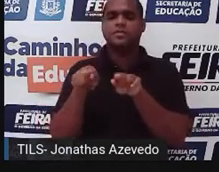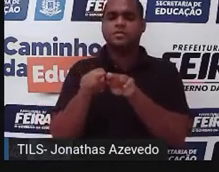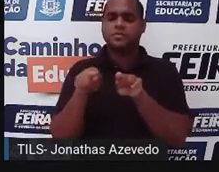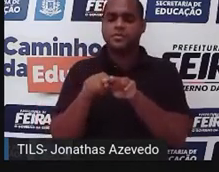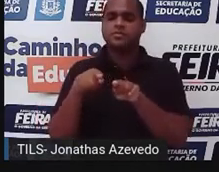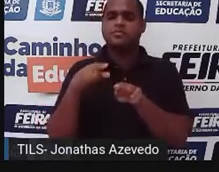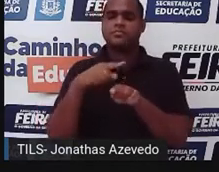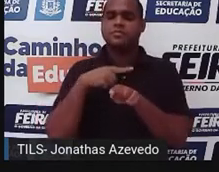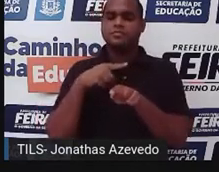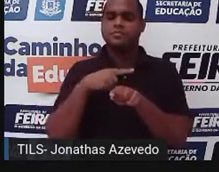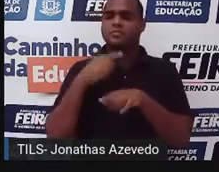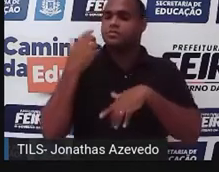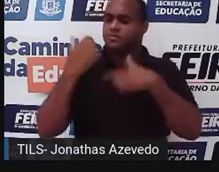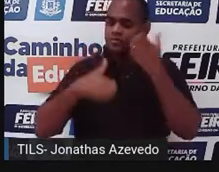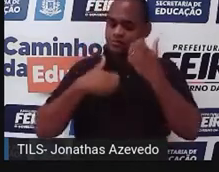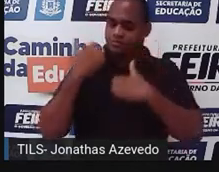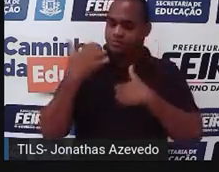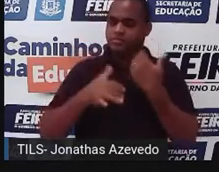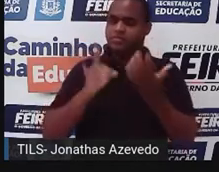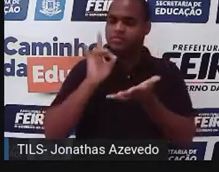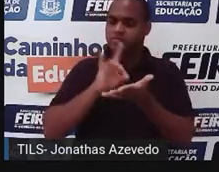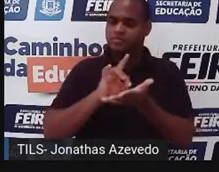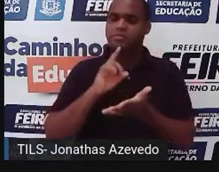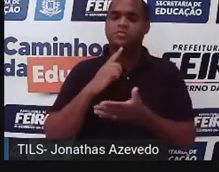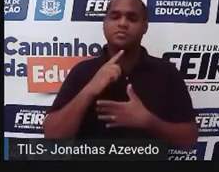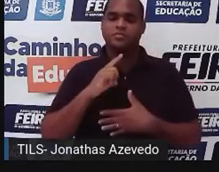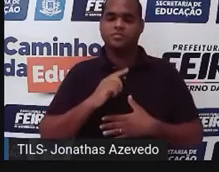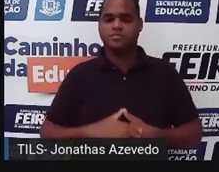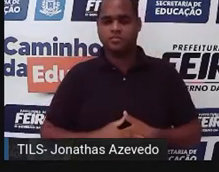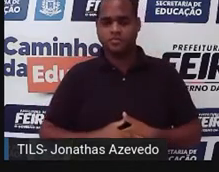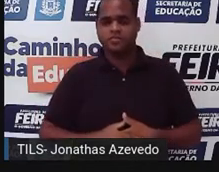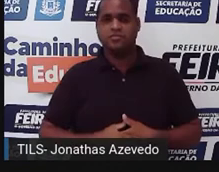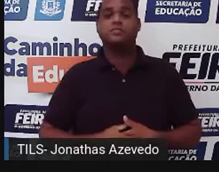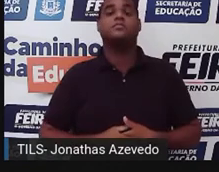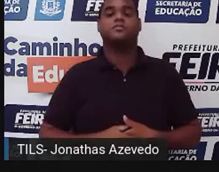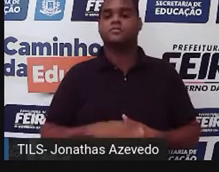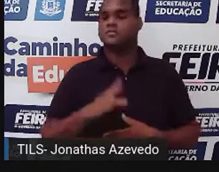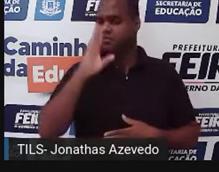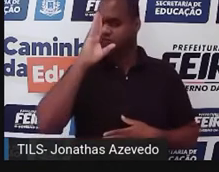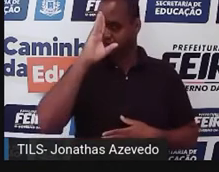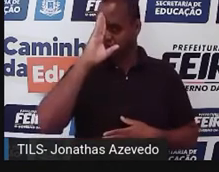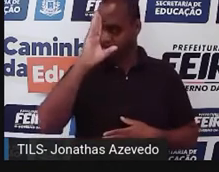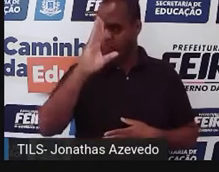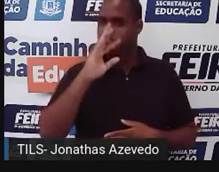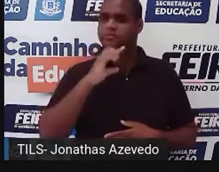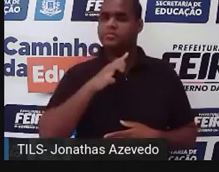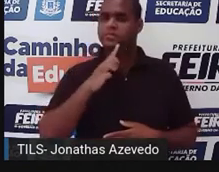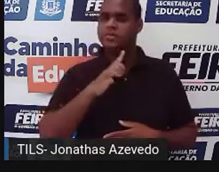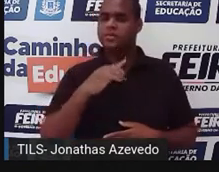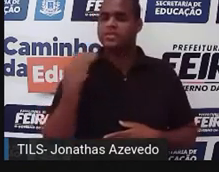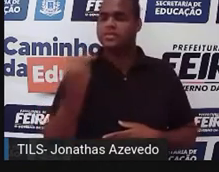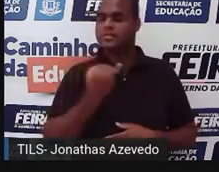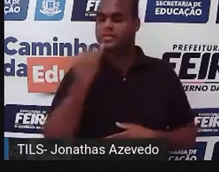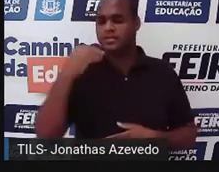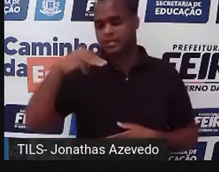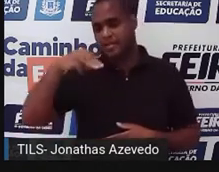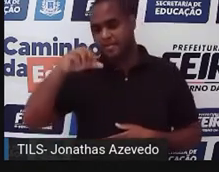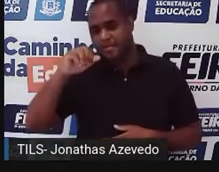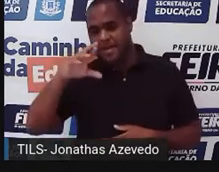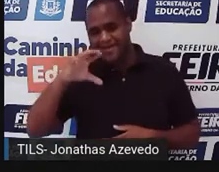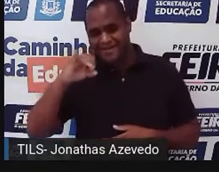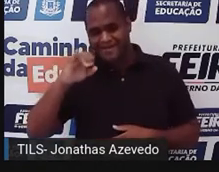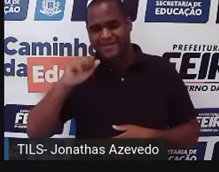um único fato, não é? O foco está na questão de Maria ter,